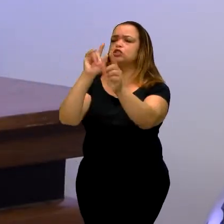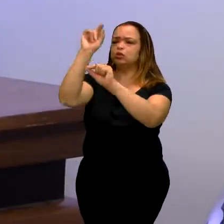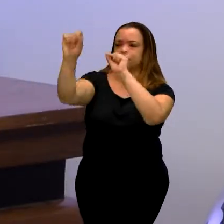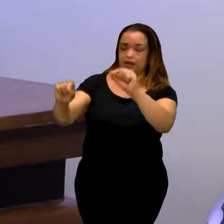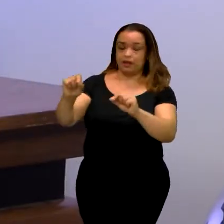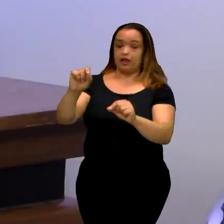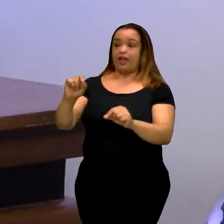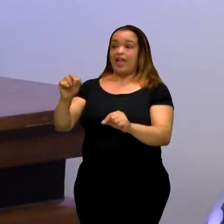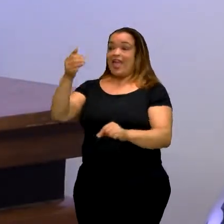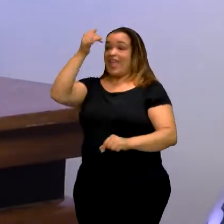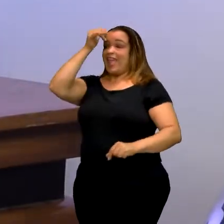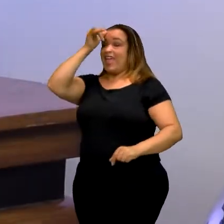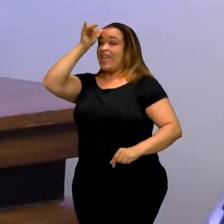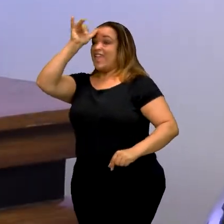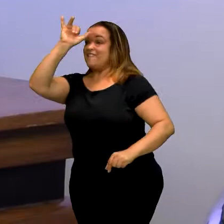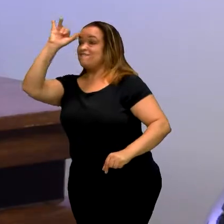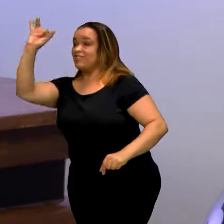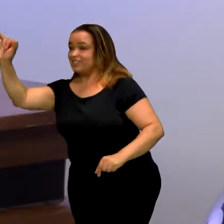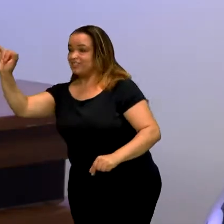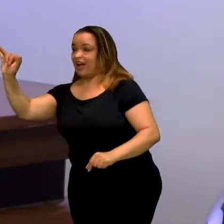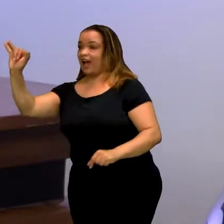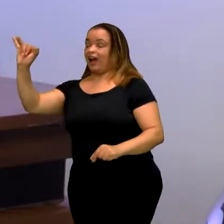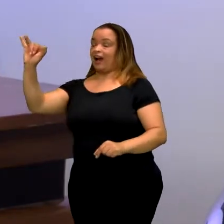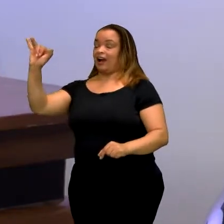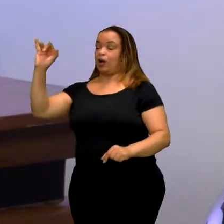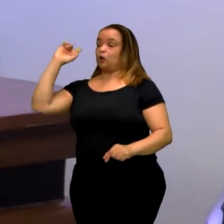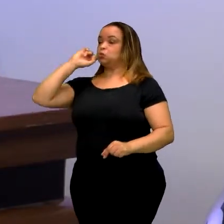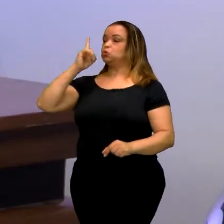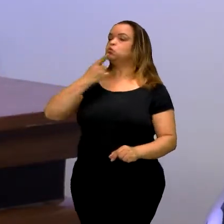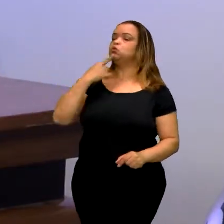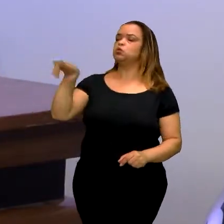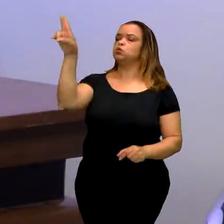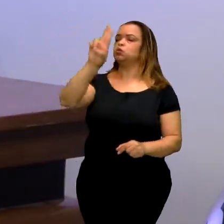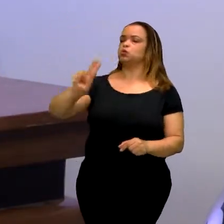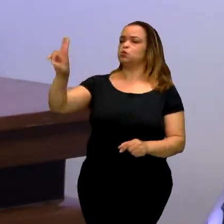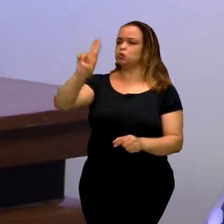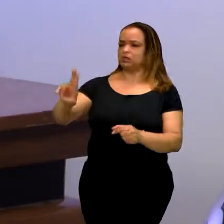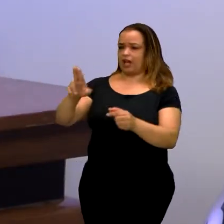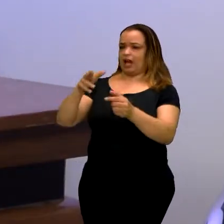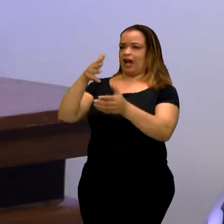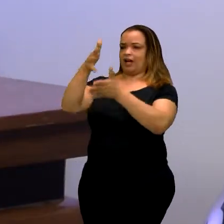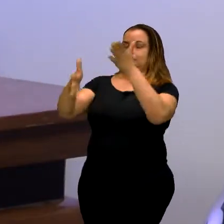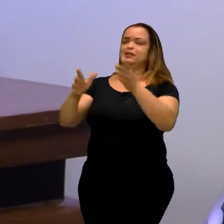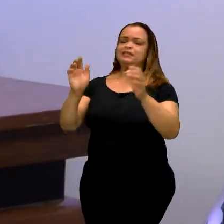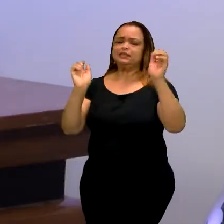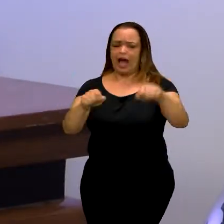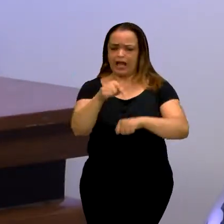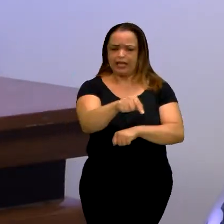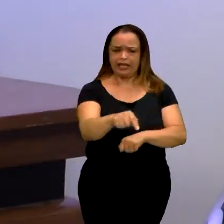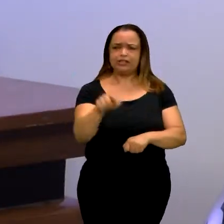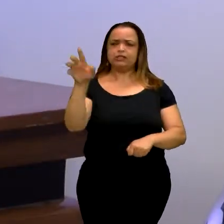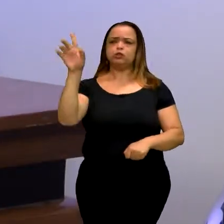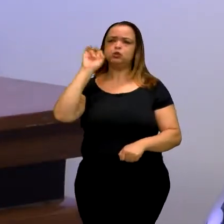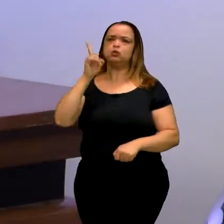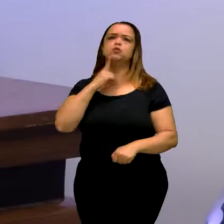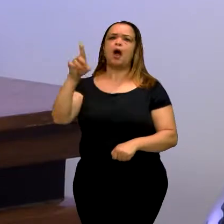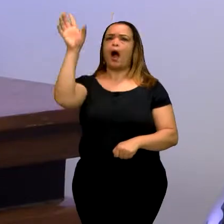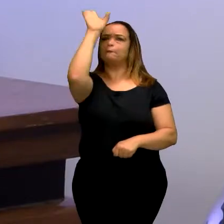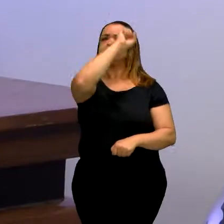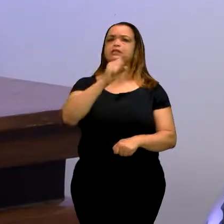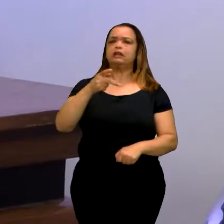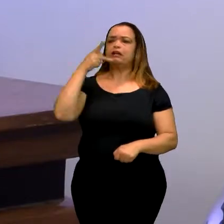da pessoa surda vai fazer com que ele aprenda a falar rapidamente. E não é. Eu tenho, assim,